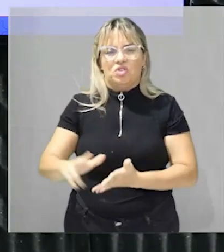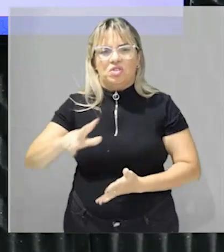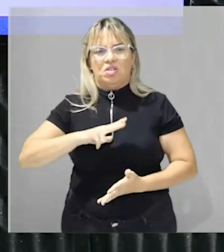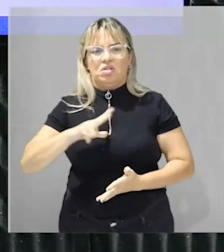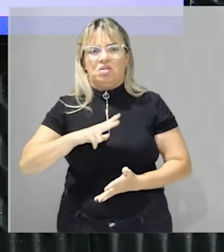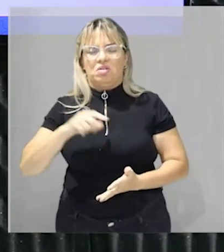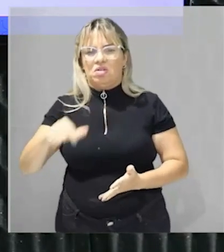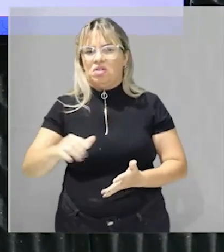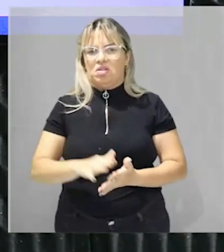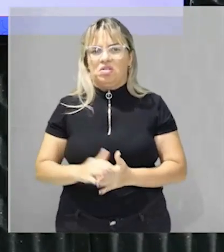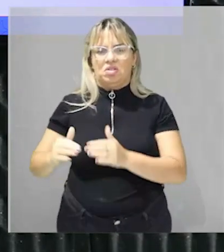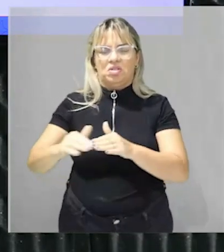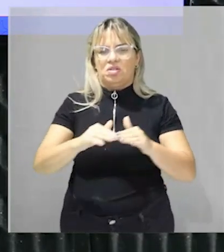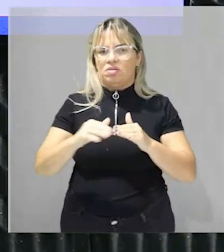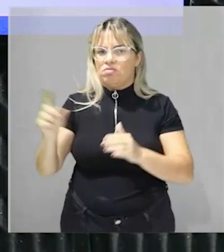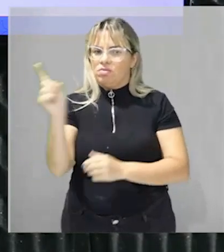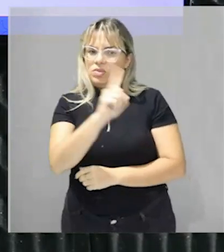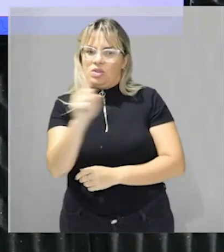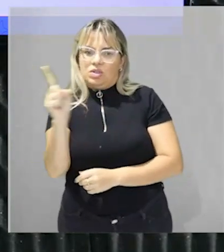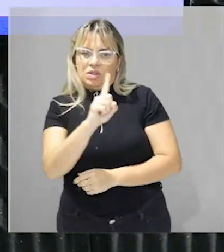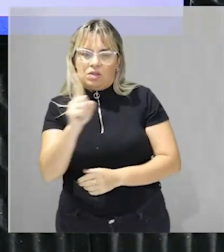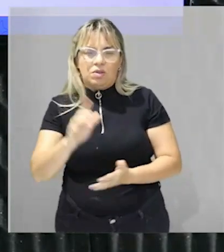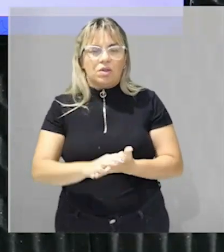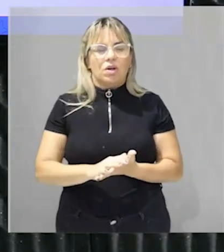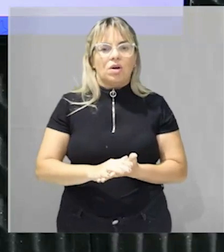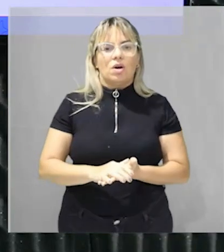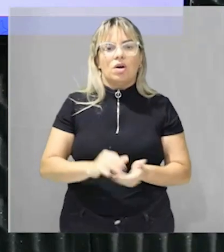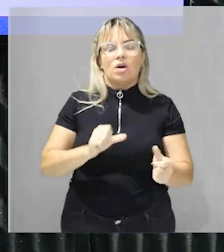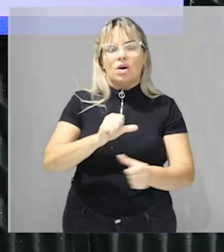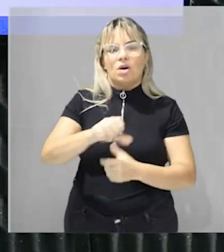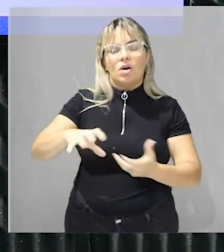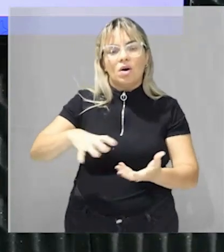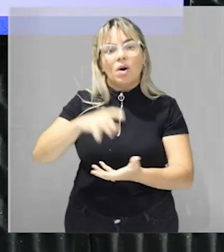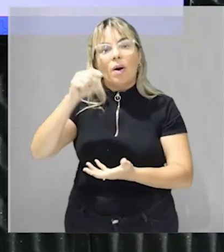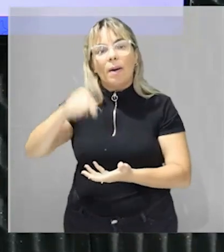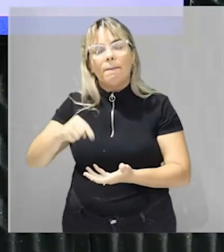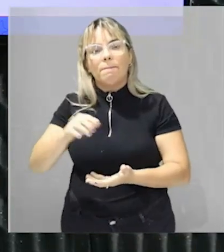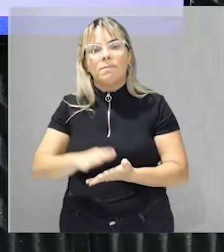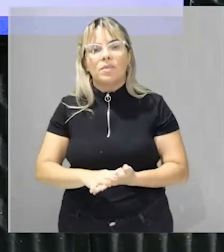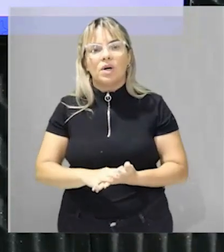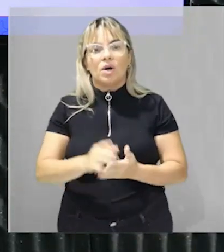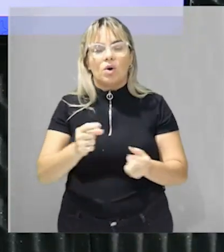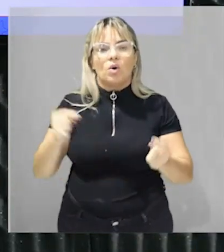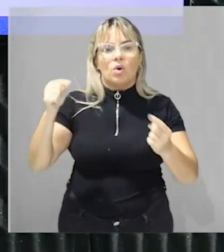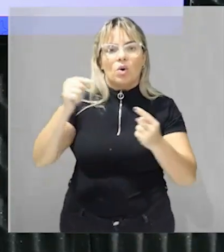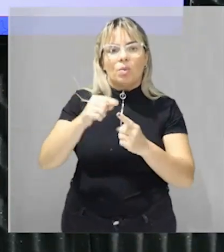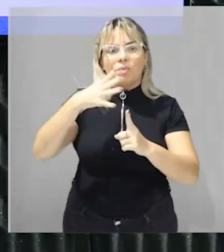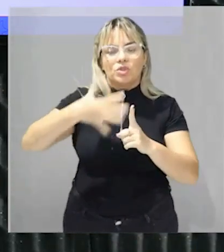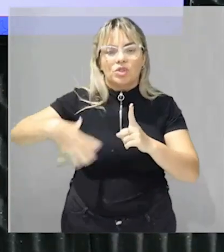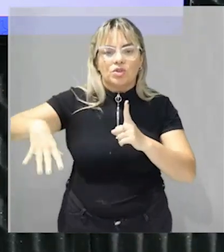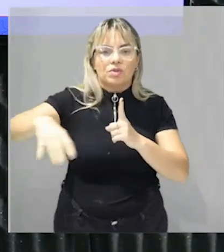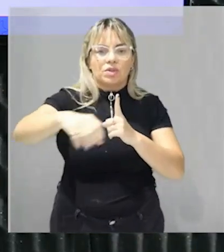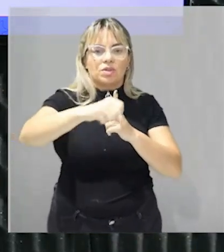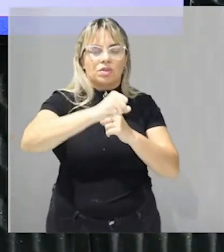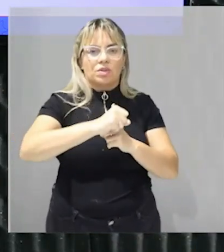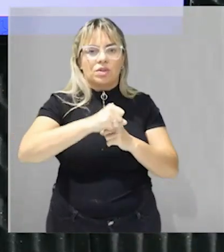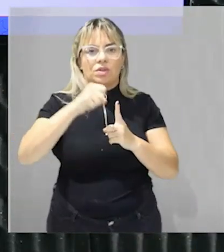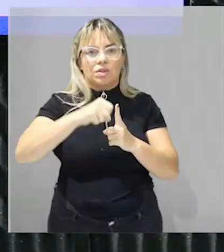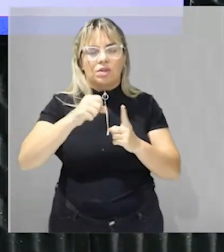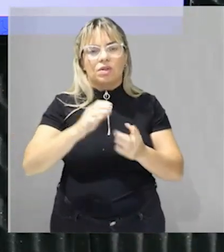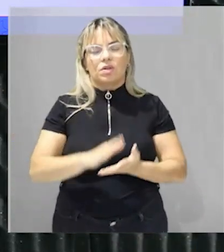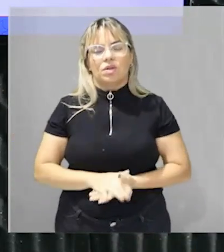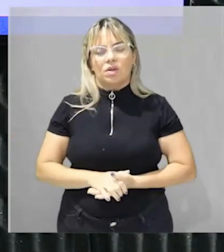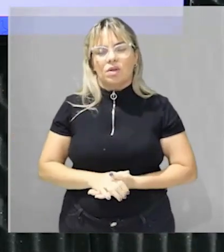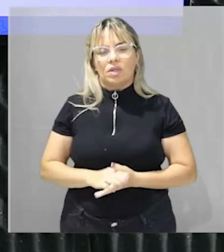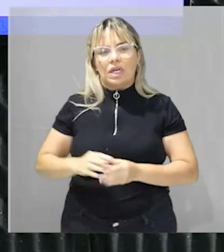tá a reforma agrária busca um dos princípios básicos dela chamada da função social à terra o que é da função social à terra